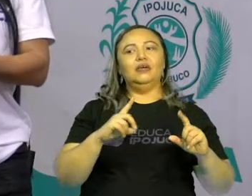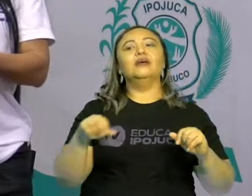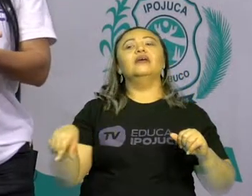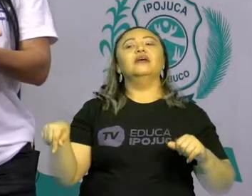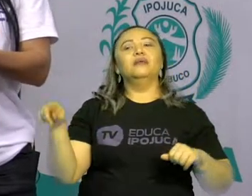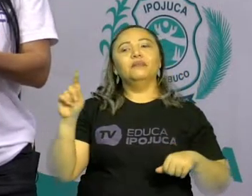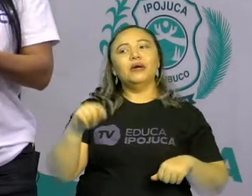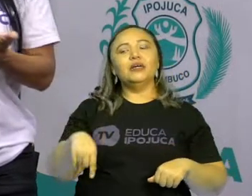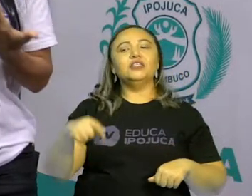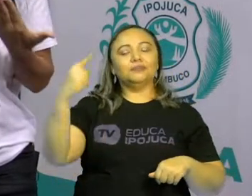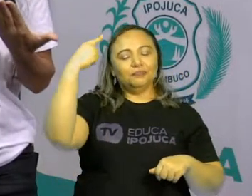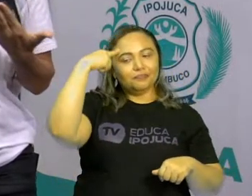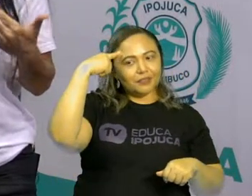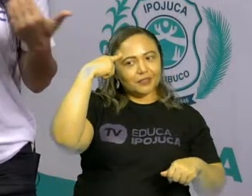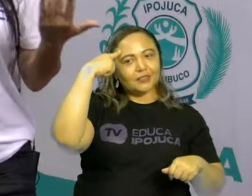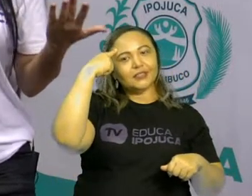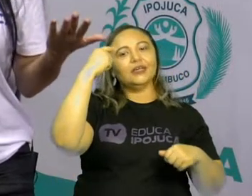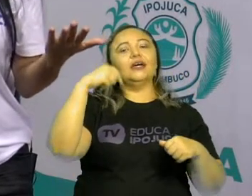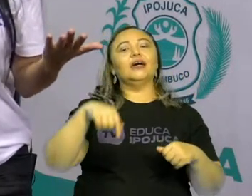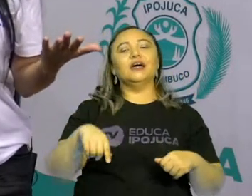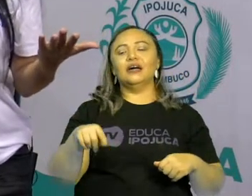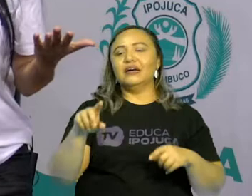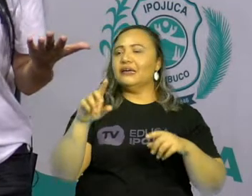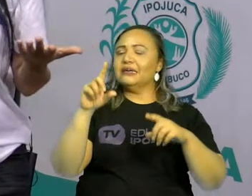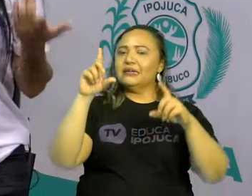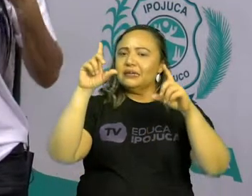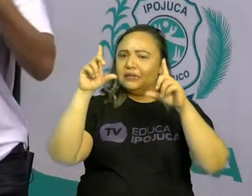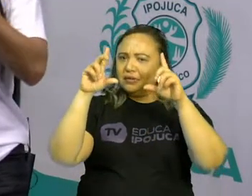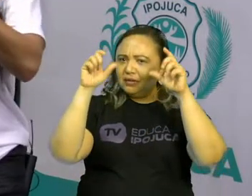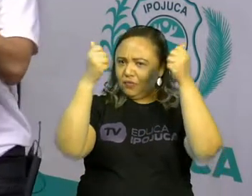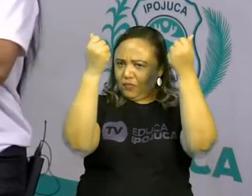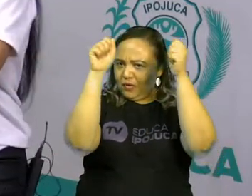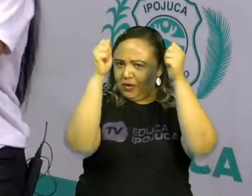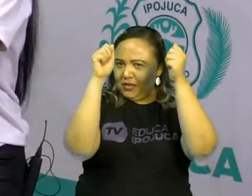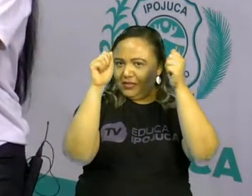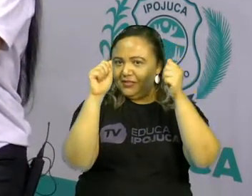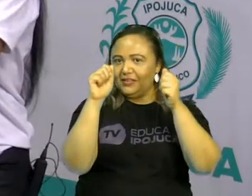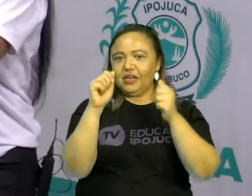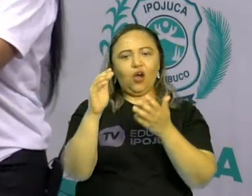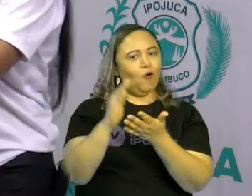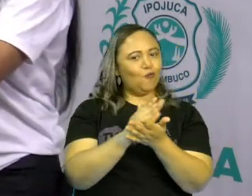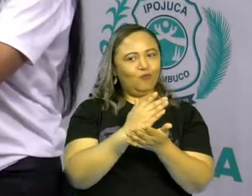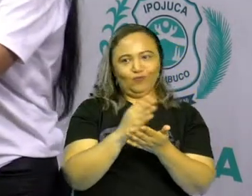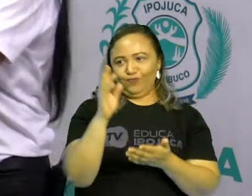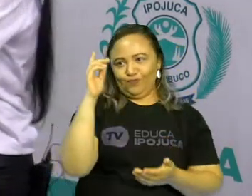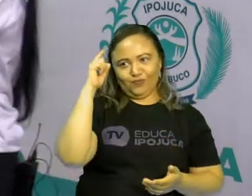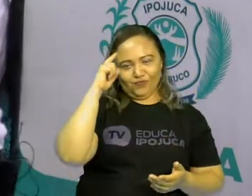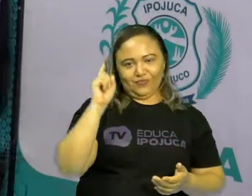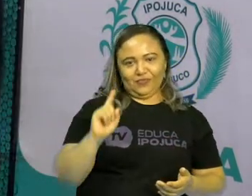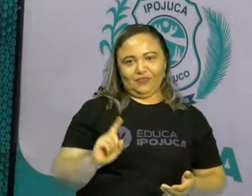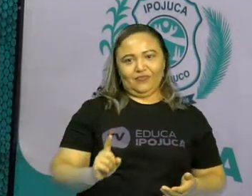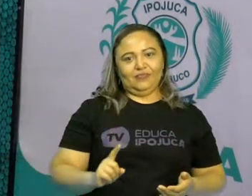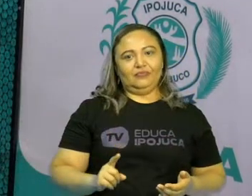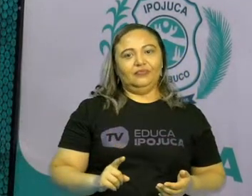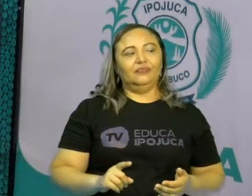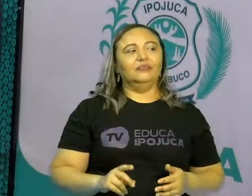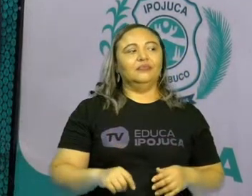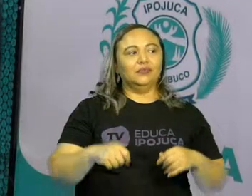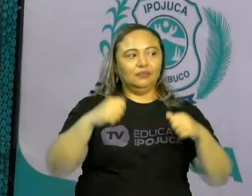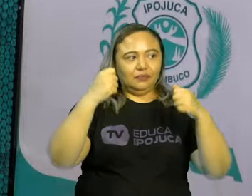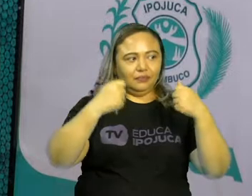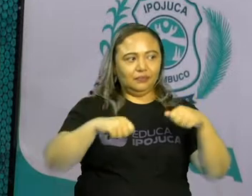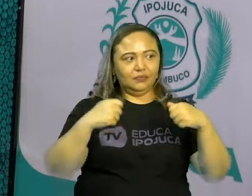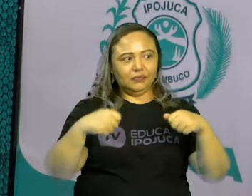e que o que foi usado ali para aparecer. Veja aqui que a gente tem aqui, ó, fotografia